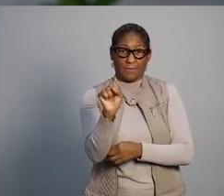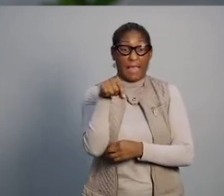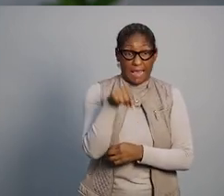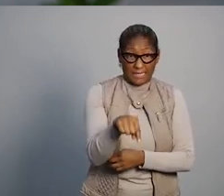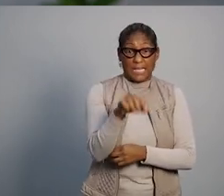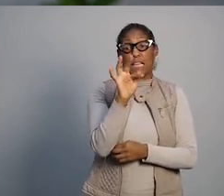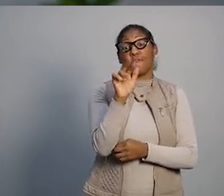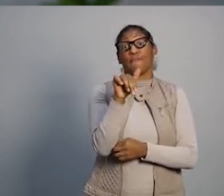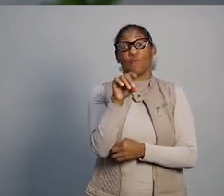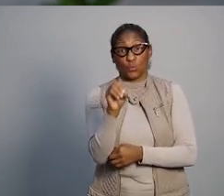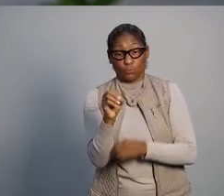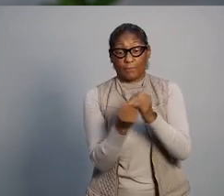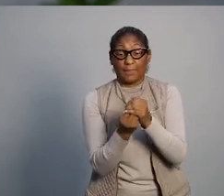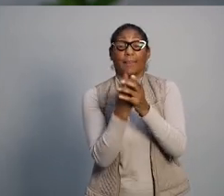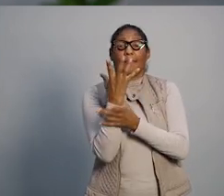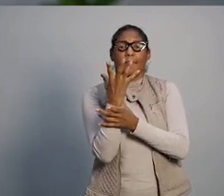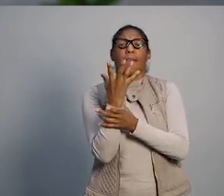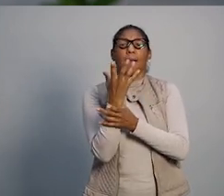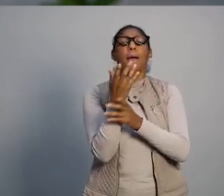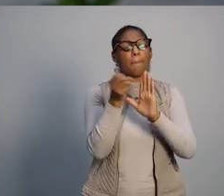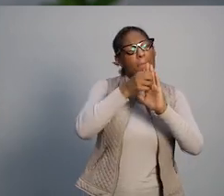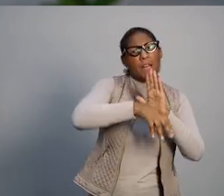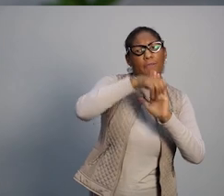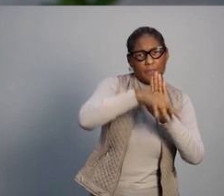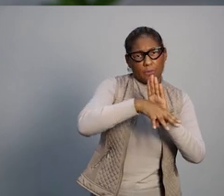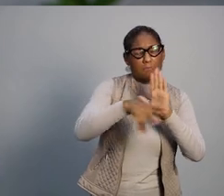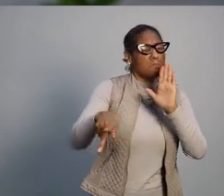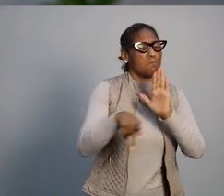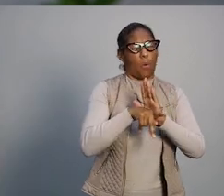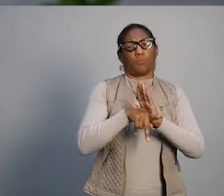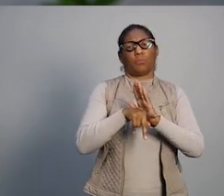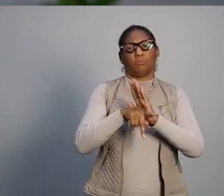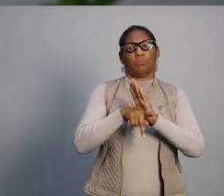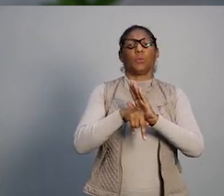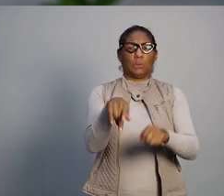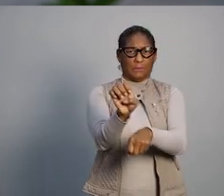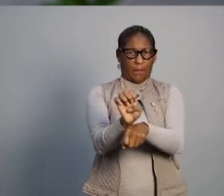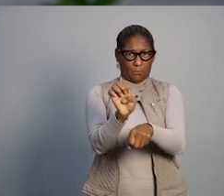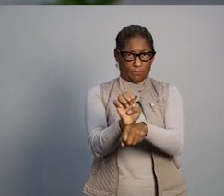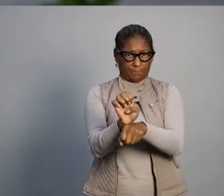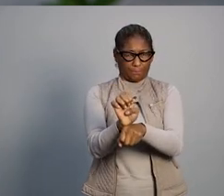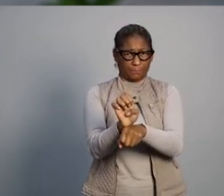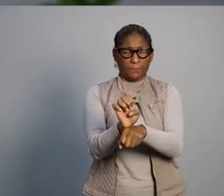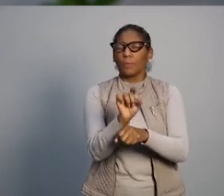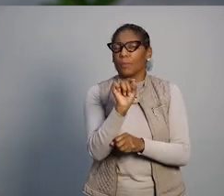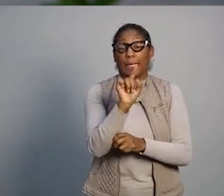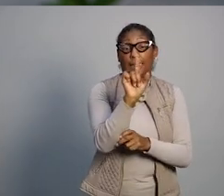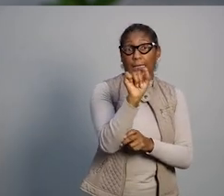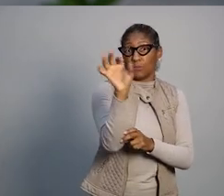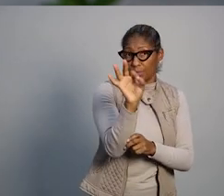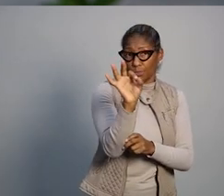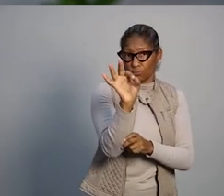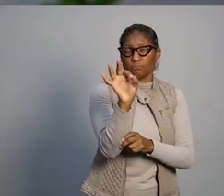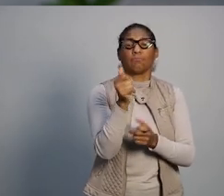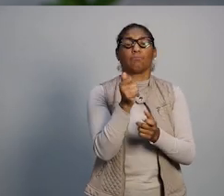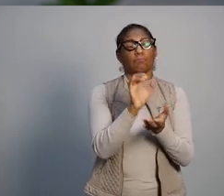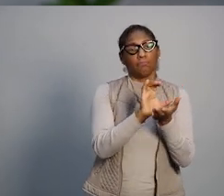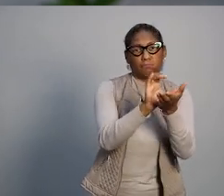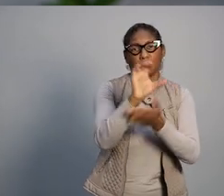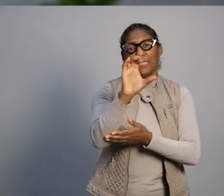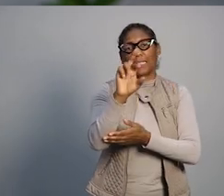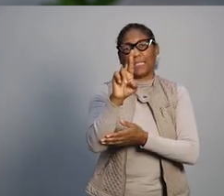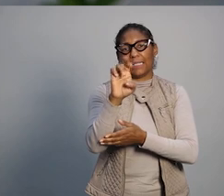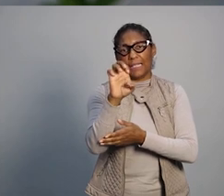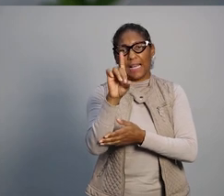Este fundo vai ser formado com recursos proporcionais aos benefícios concedidos pelo Estado. 10% sobre o valor de